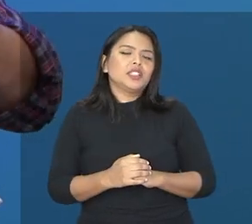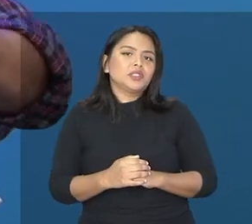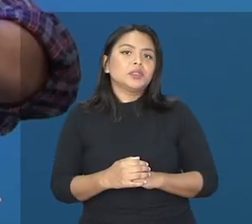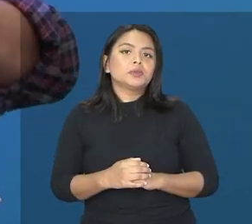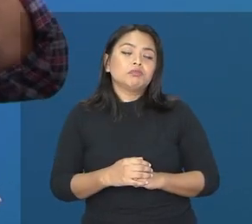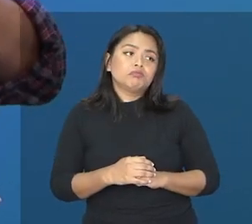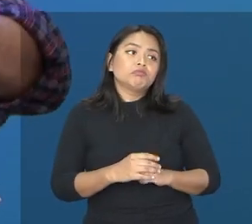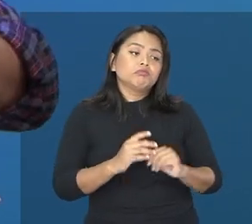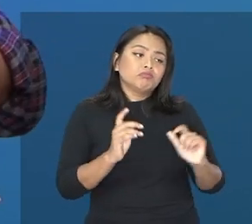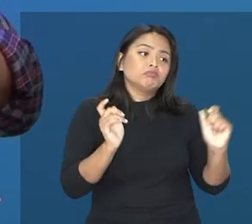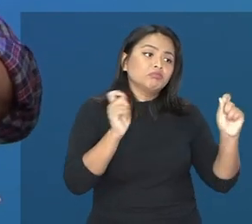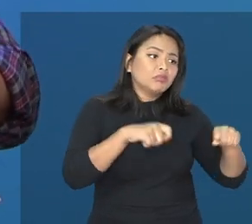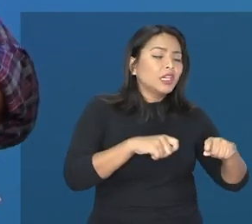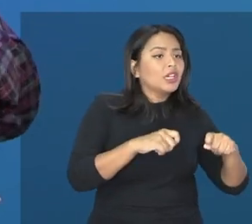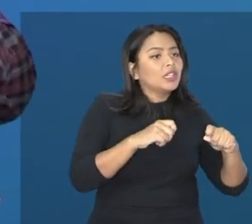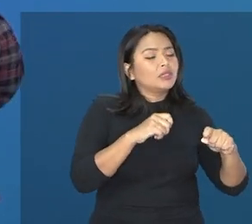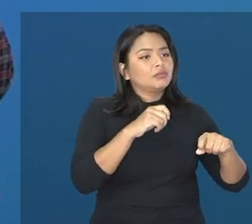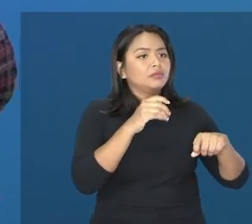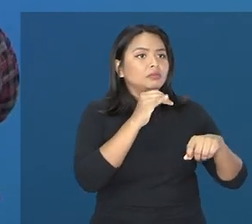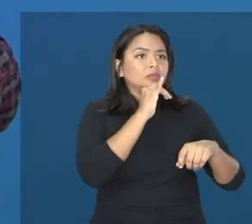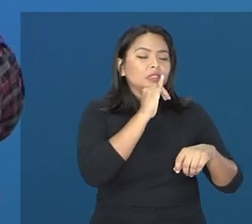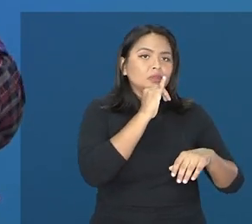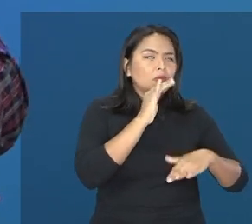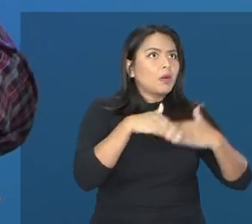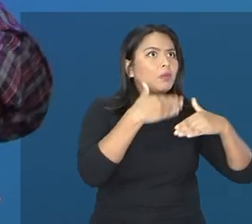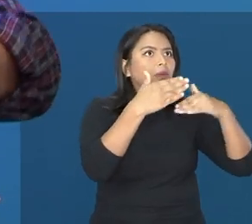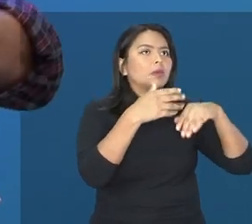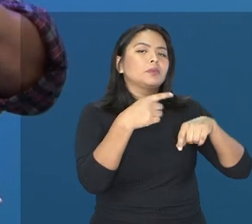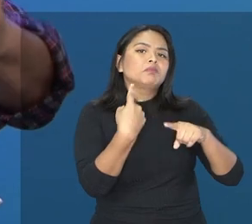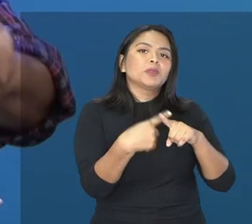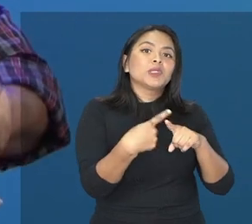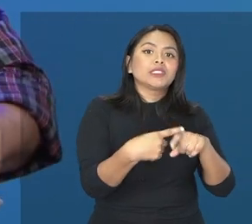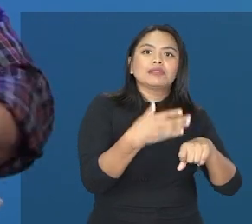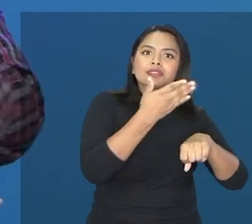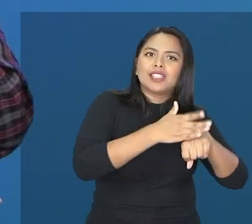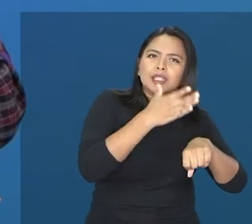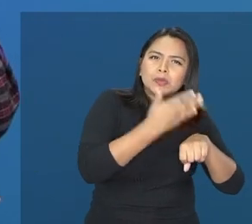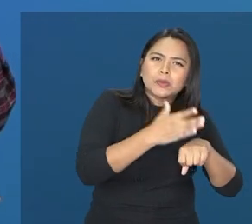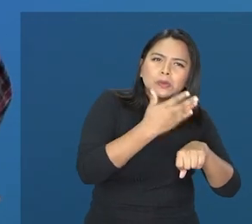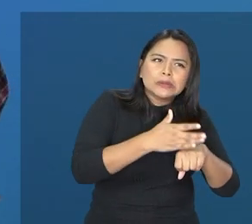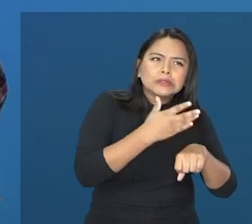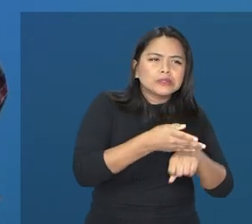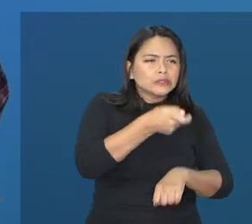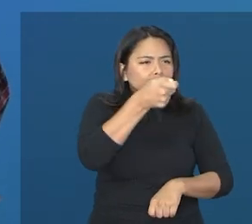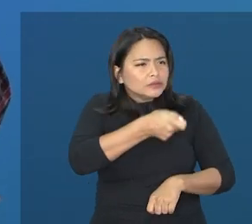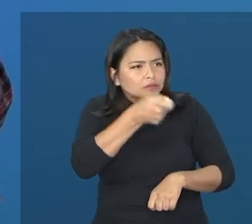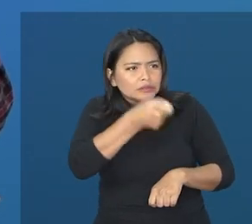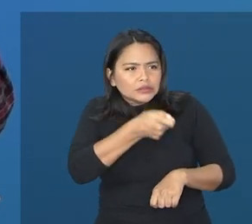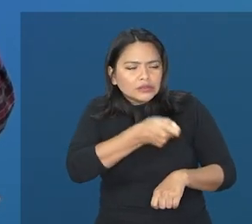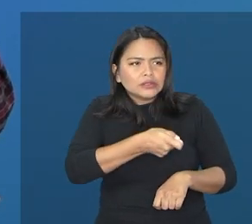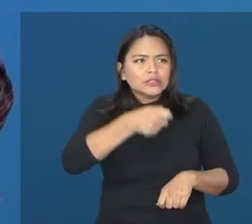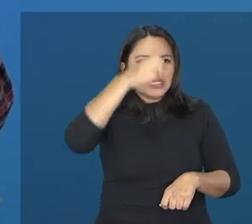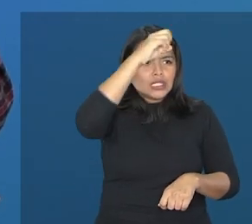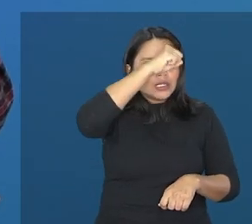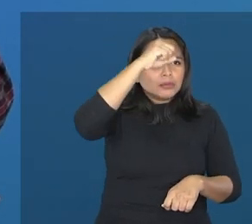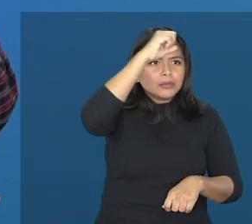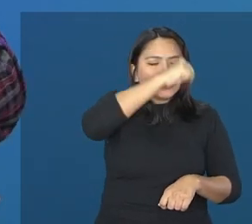necessariamente vai ter. Ele pode ter aquele desempenho superior, porque ele treinou, porque ele teve, ele foi persistente para aprender.